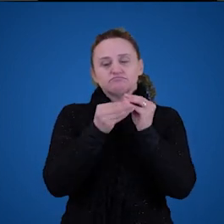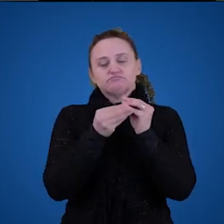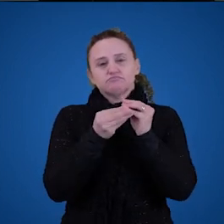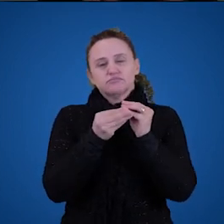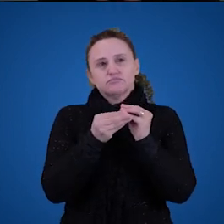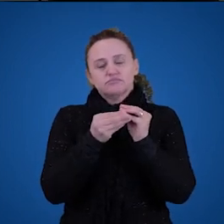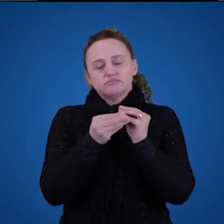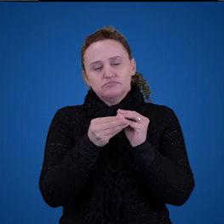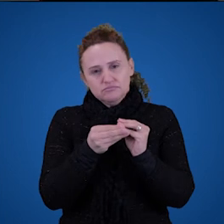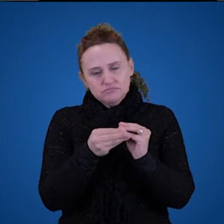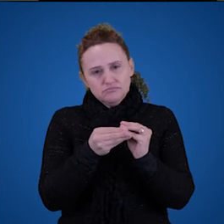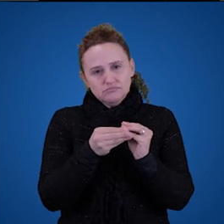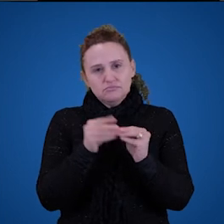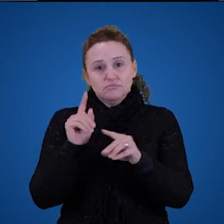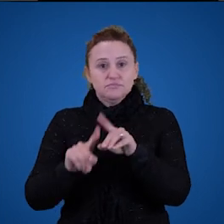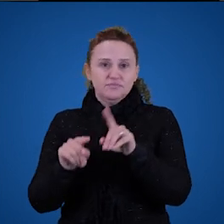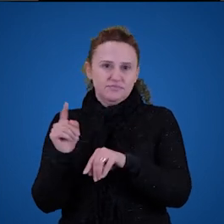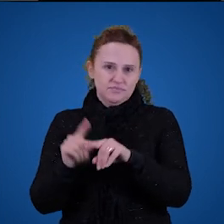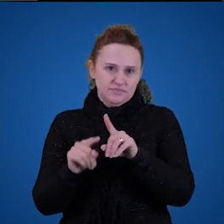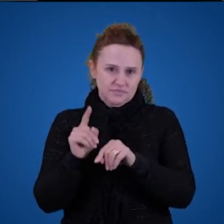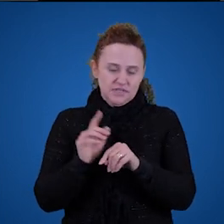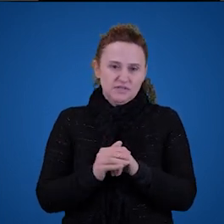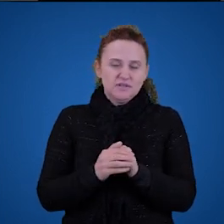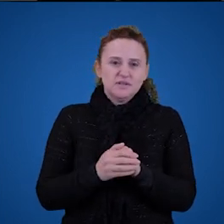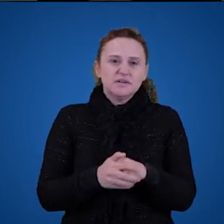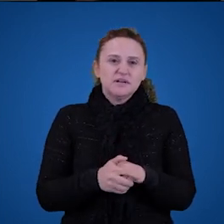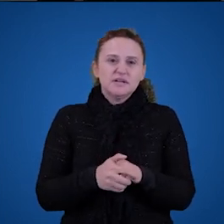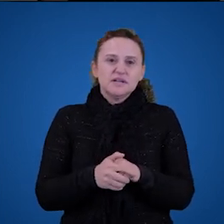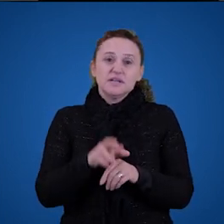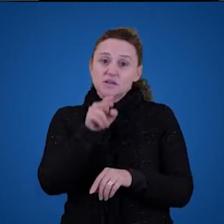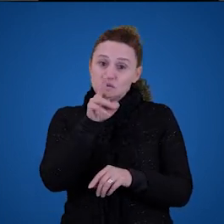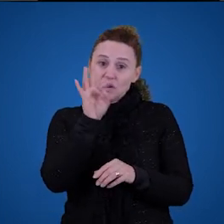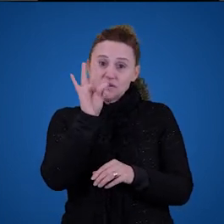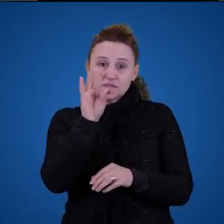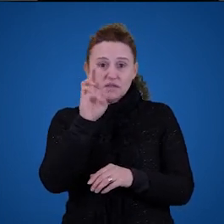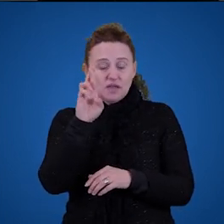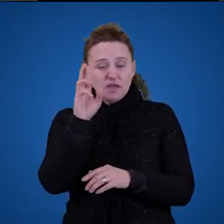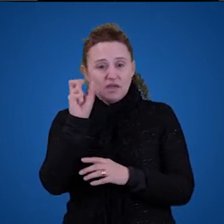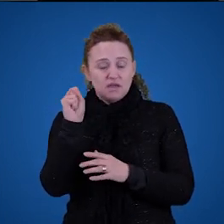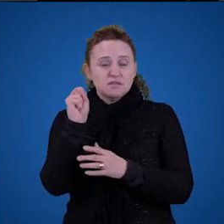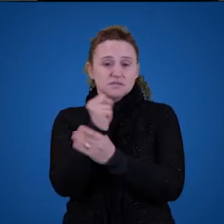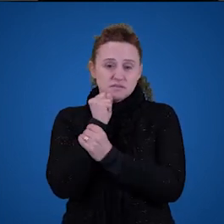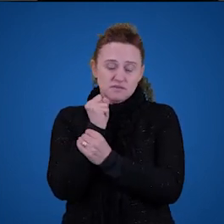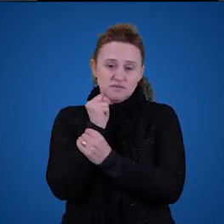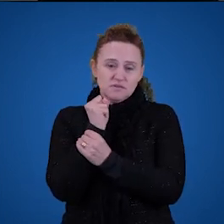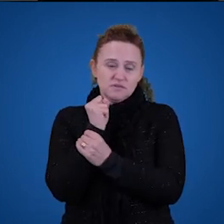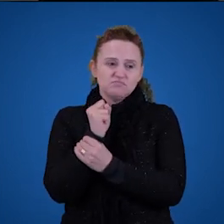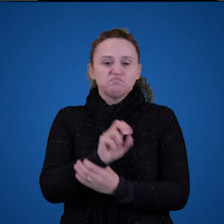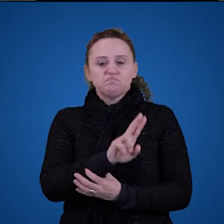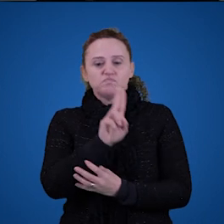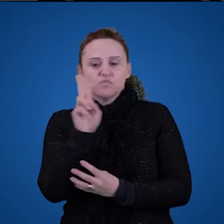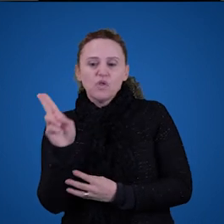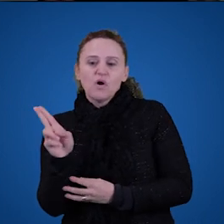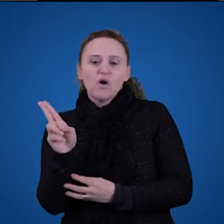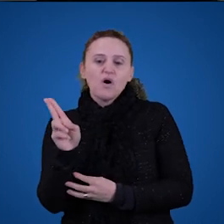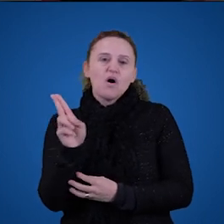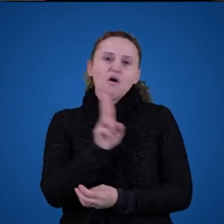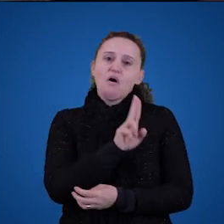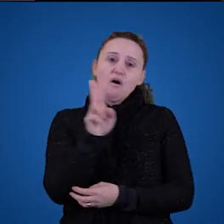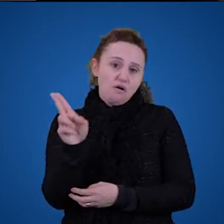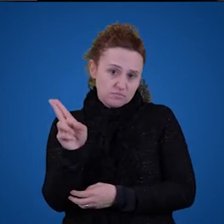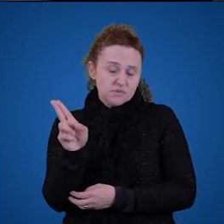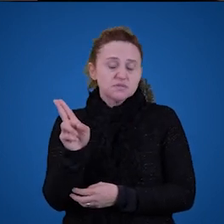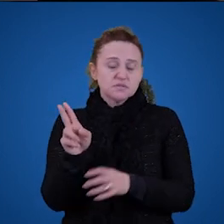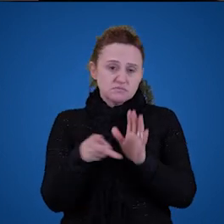nela, como a TRS defende. Então, são exemplos de termos singulares. Nomes próprios, João, José, Maria,